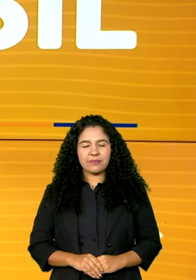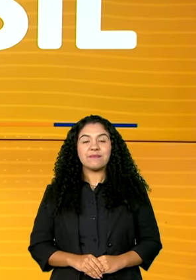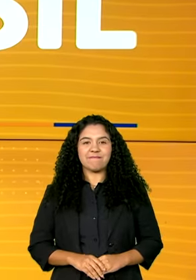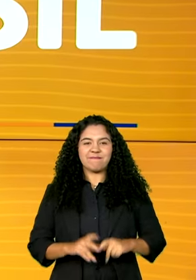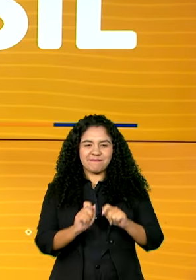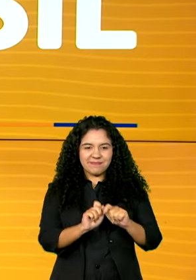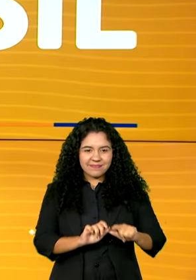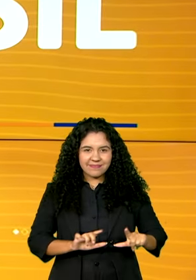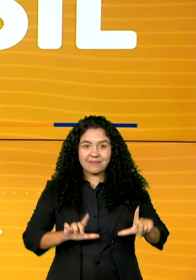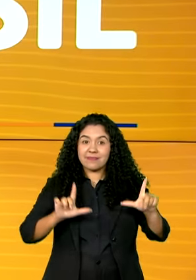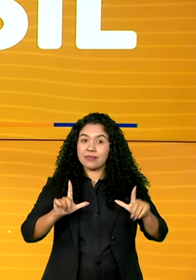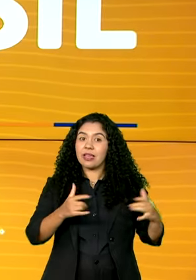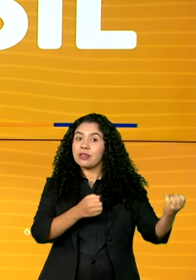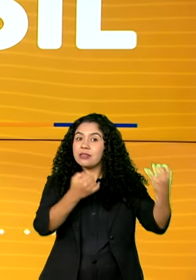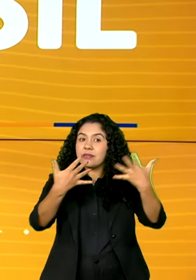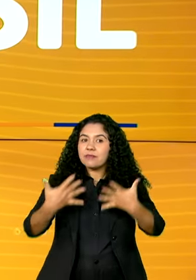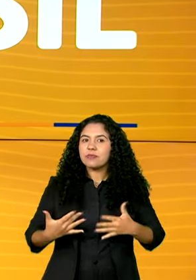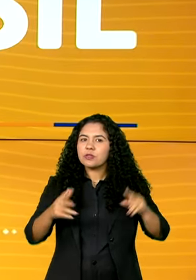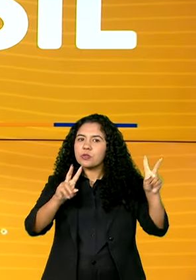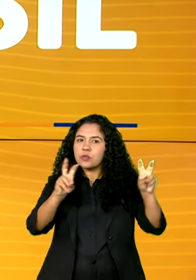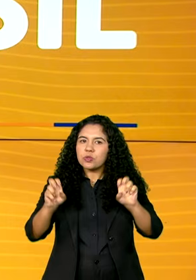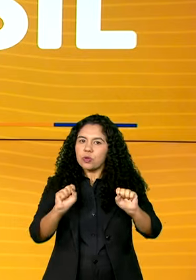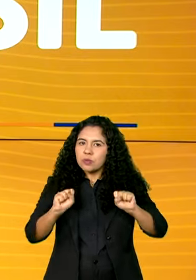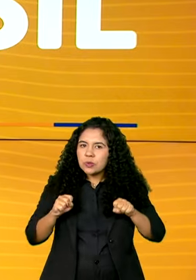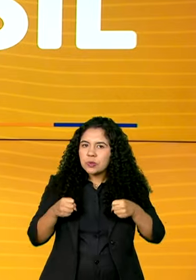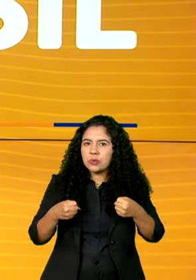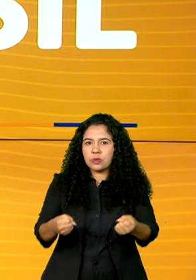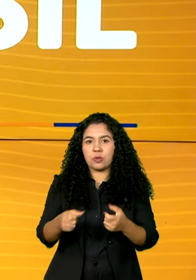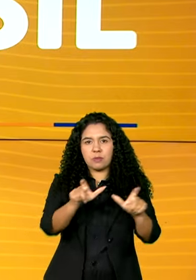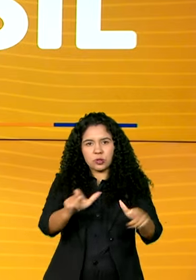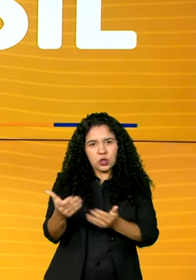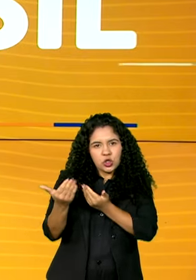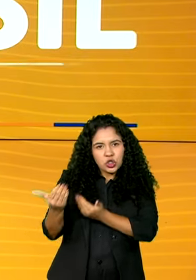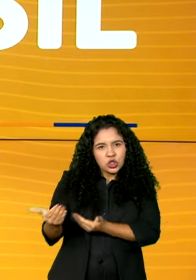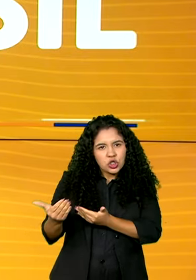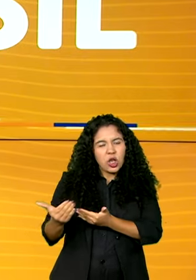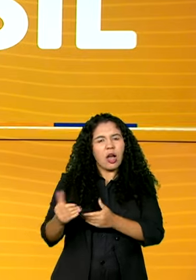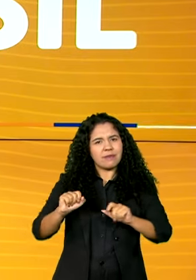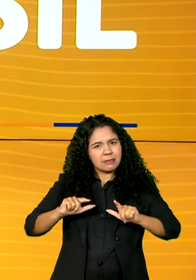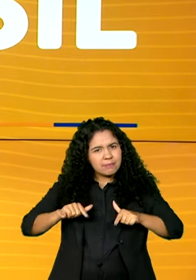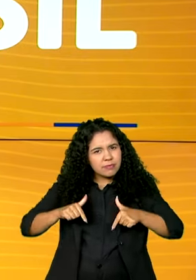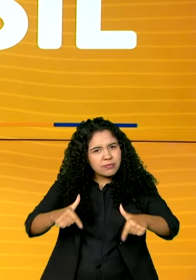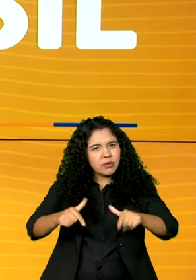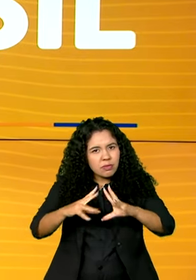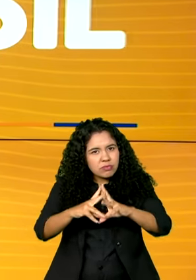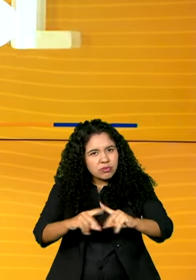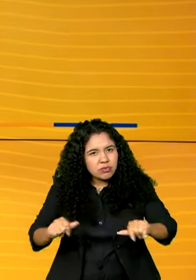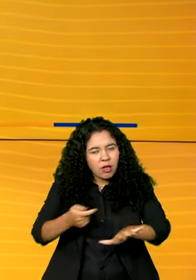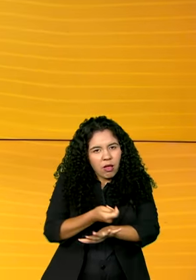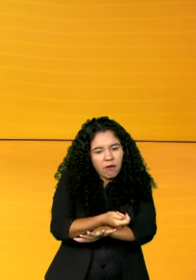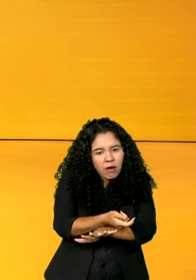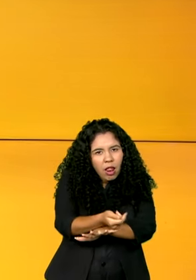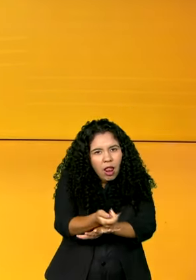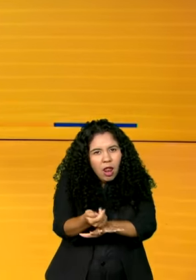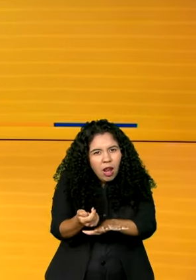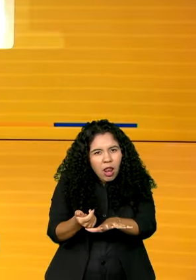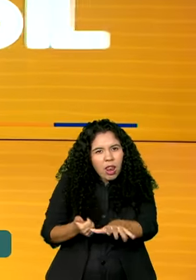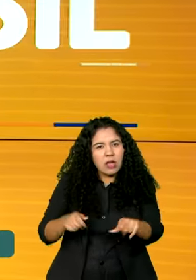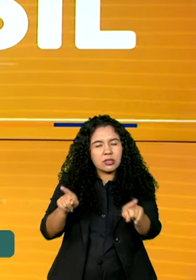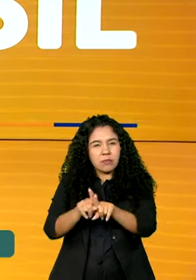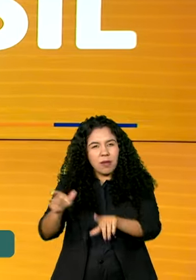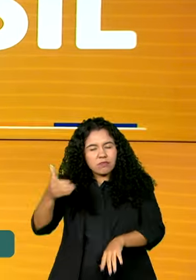Estamos de volta, vamos falar do engajamento dos jovens na luta contra as fake news e o negacionismo climático.